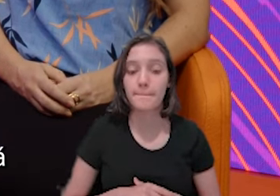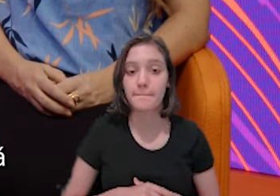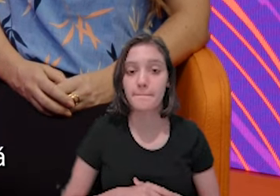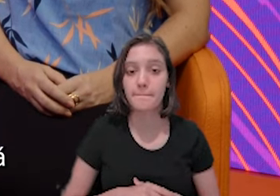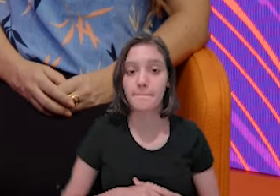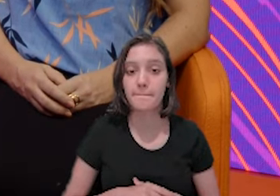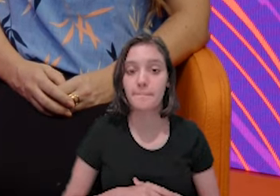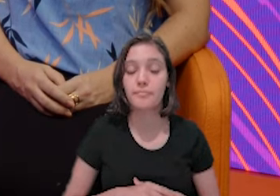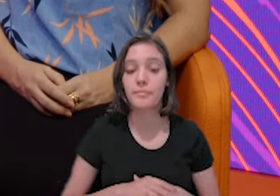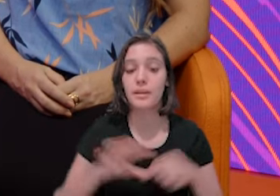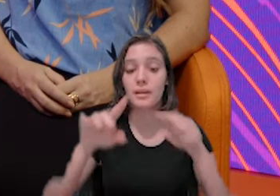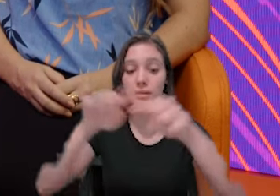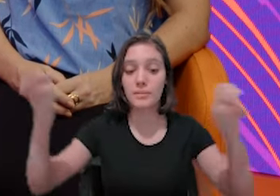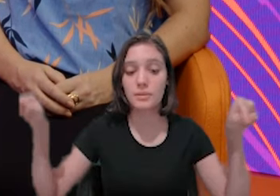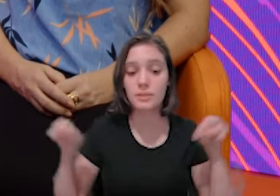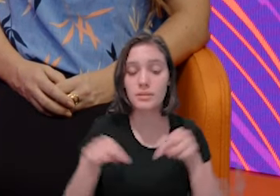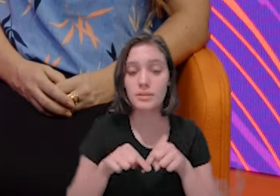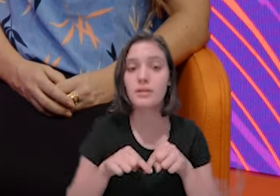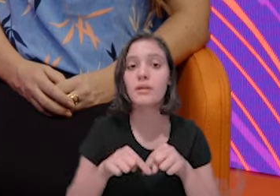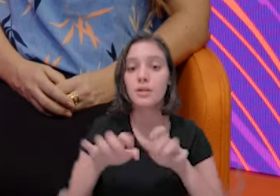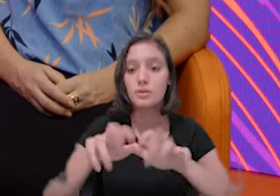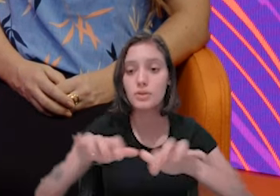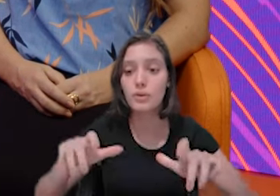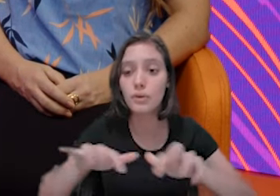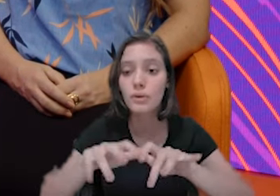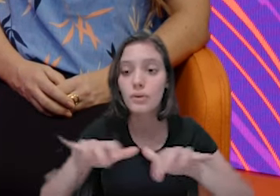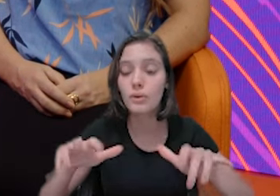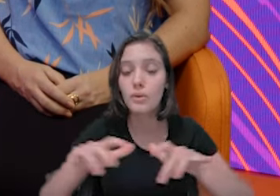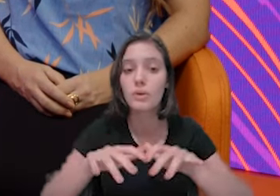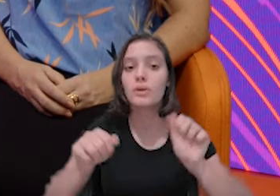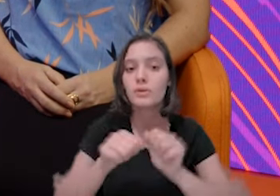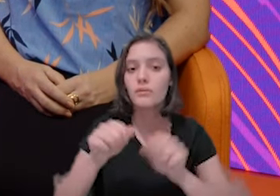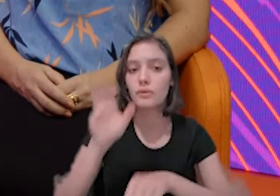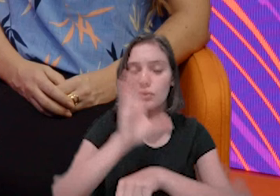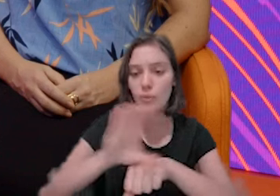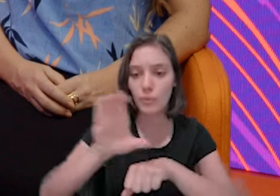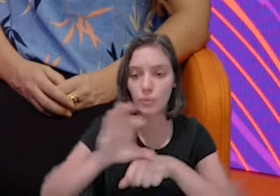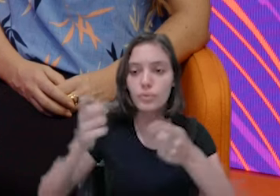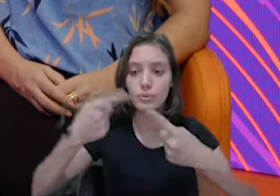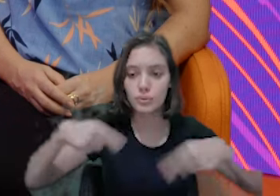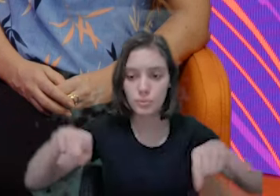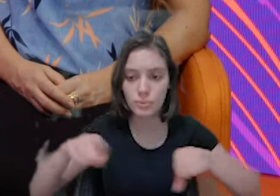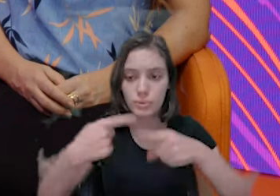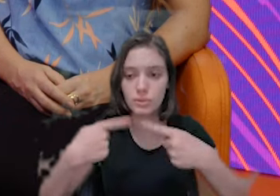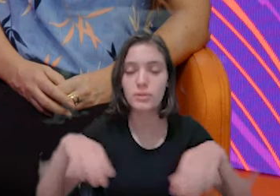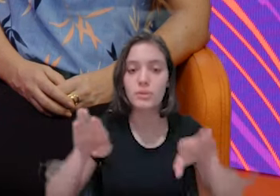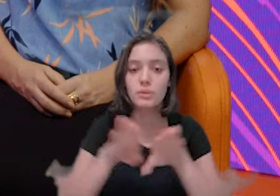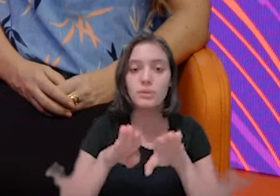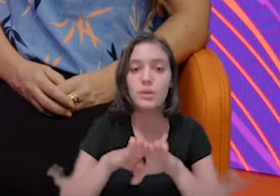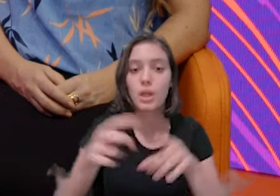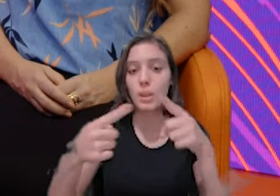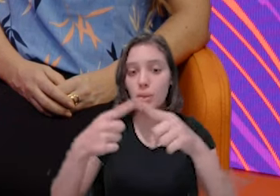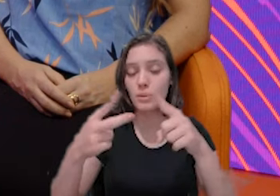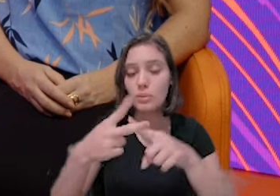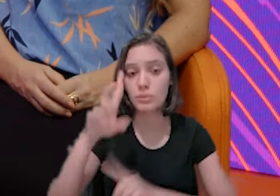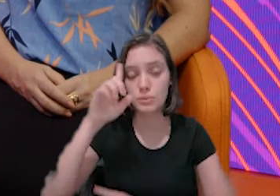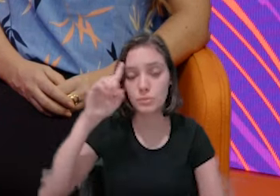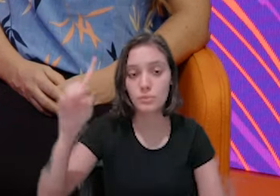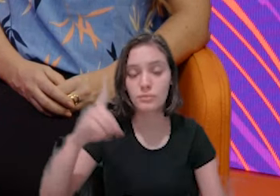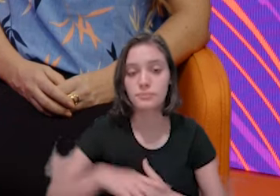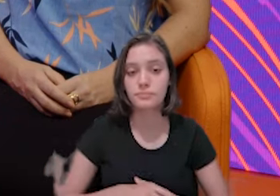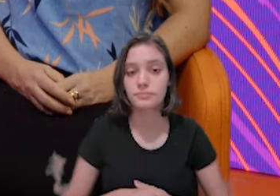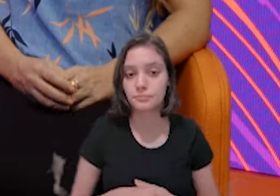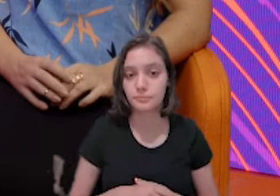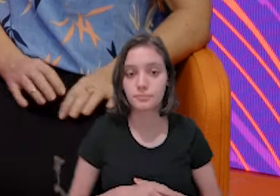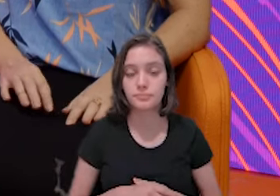musicalização lá, tem dois dias. E ainda estão, tem as palestras para as